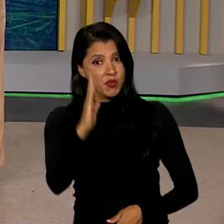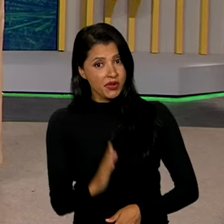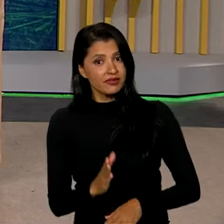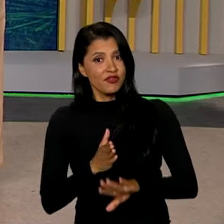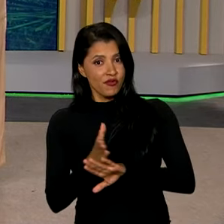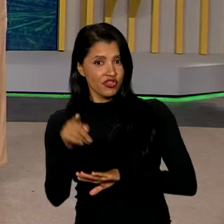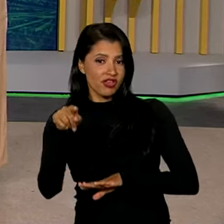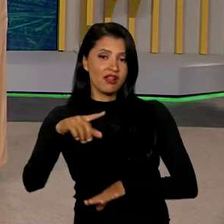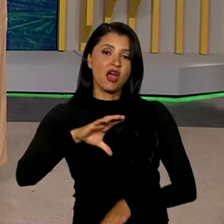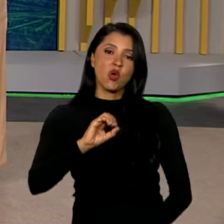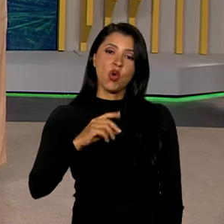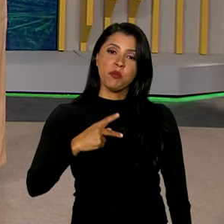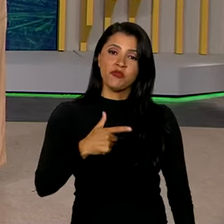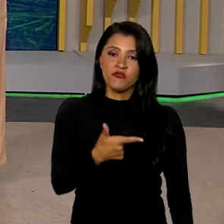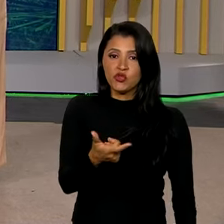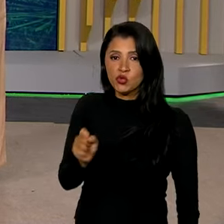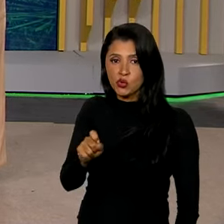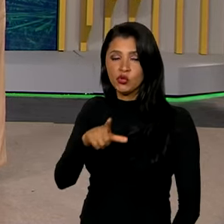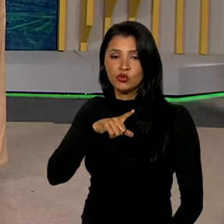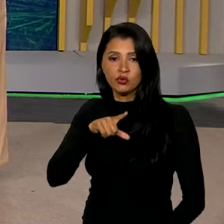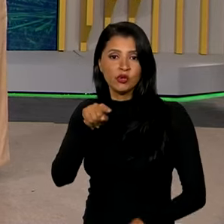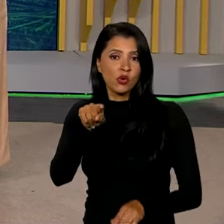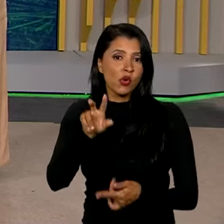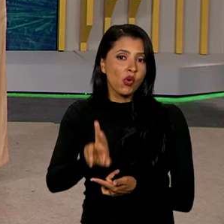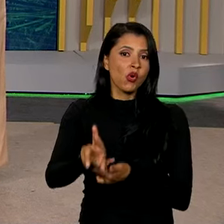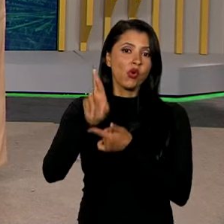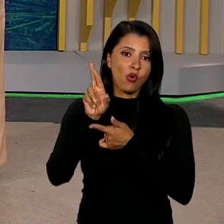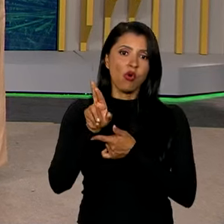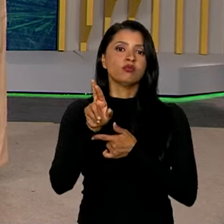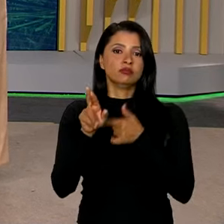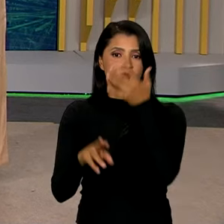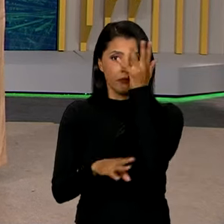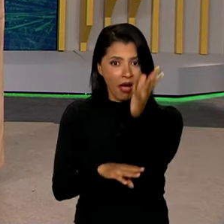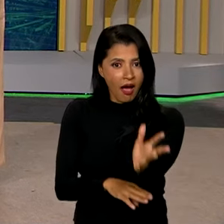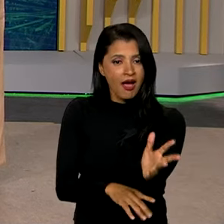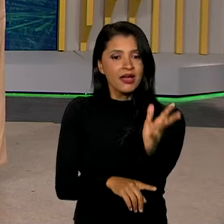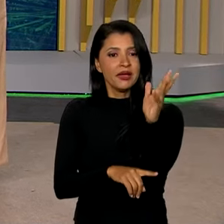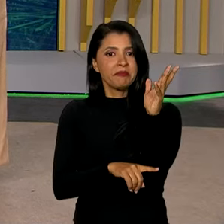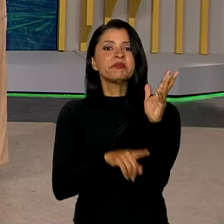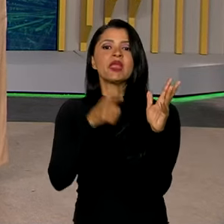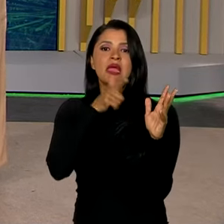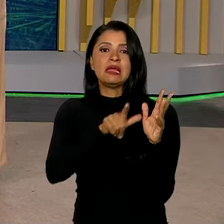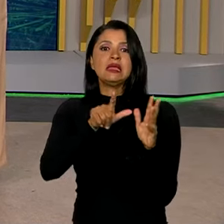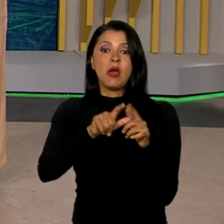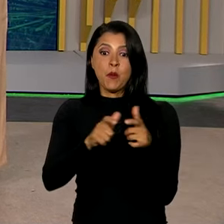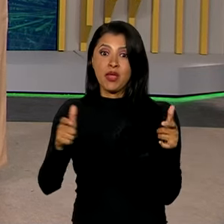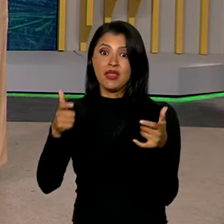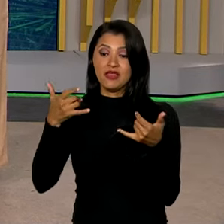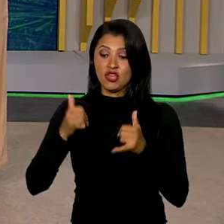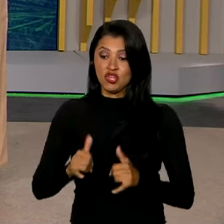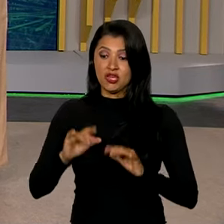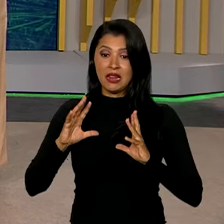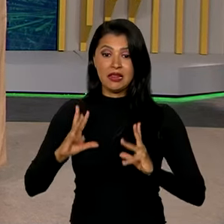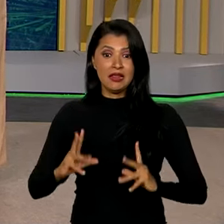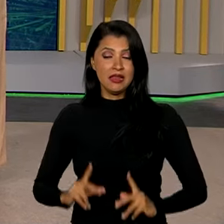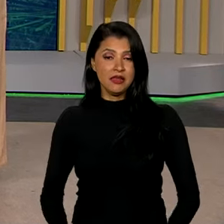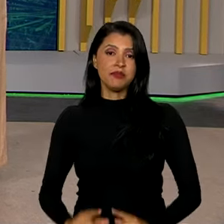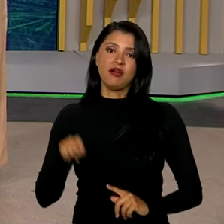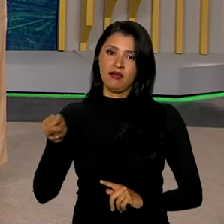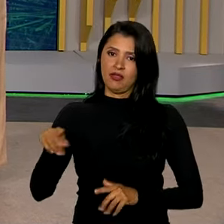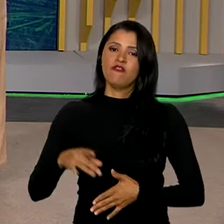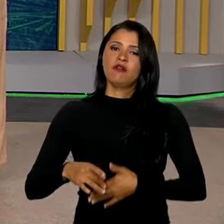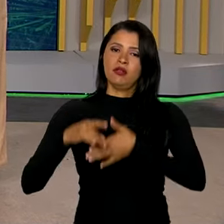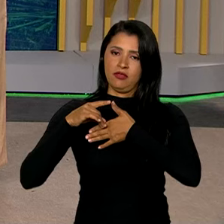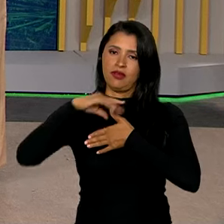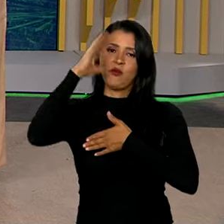COP28 com resultados como a redução do desmatamento e o aumento da energia limpa. É por isso que o país deve liderar